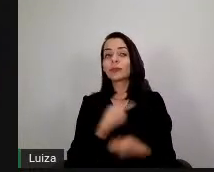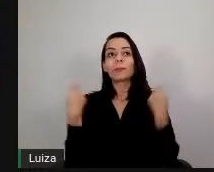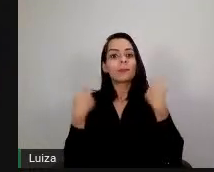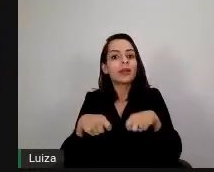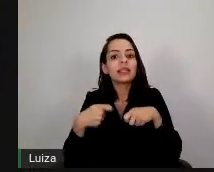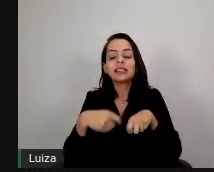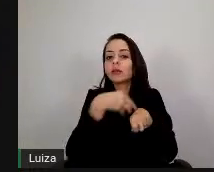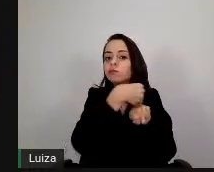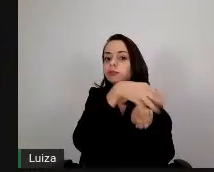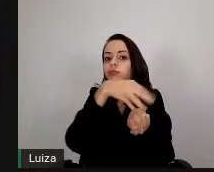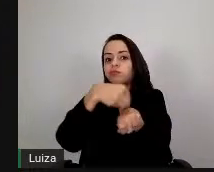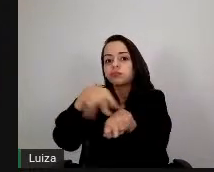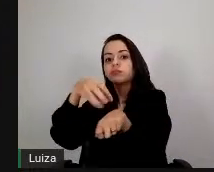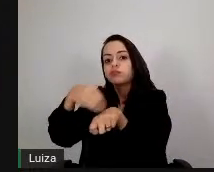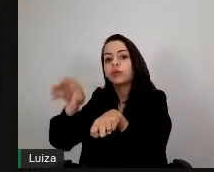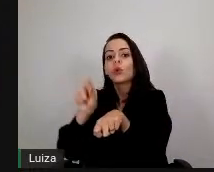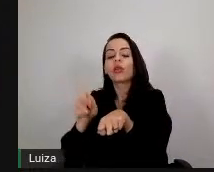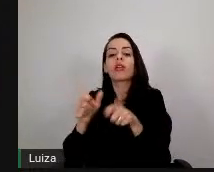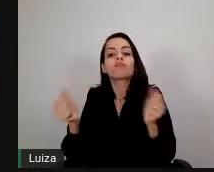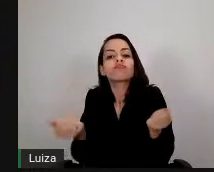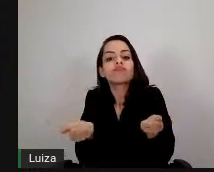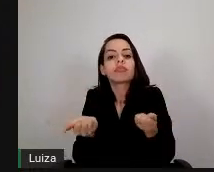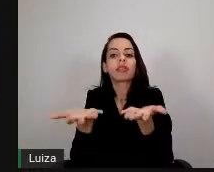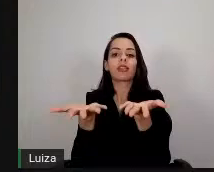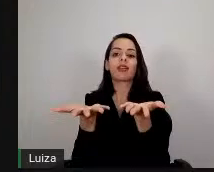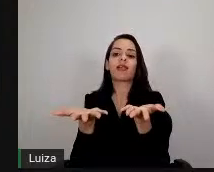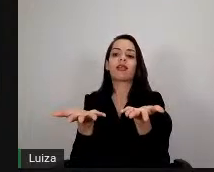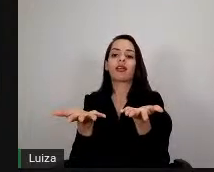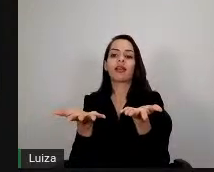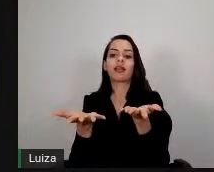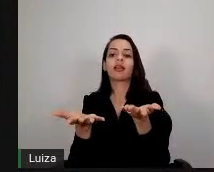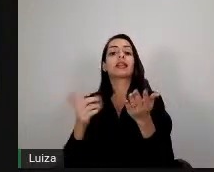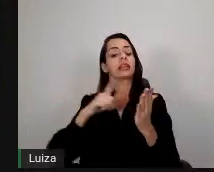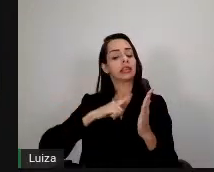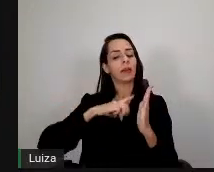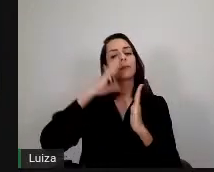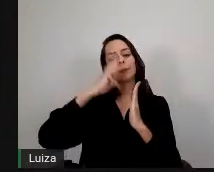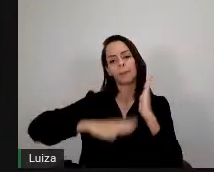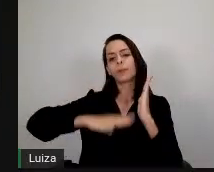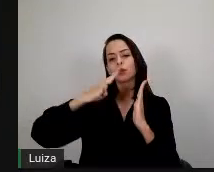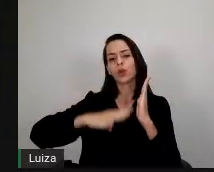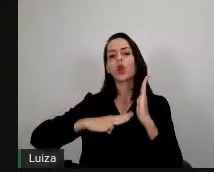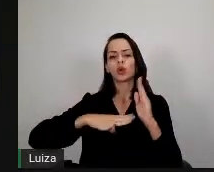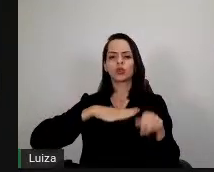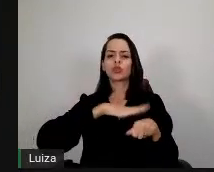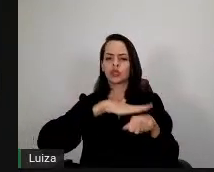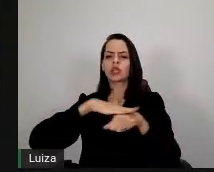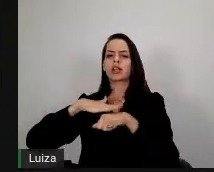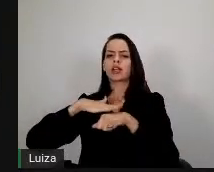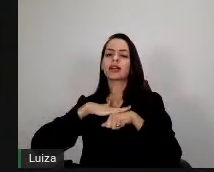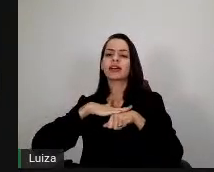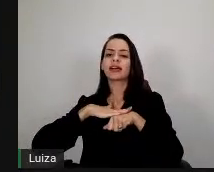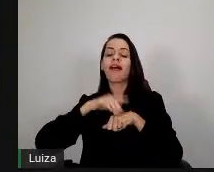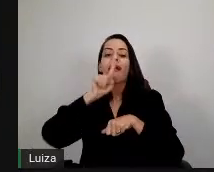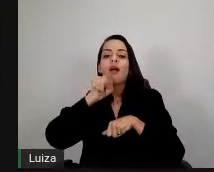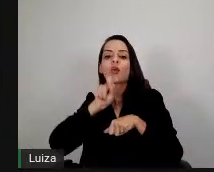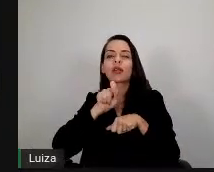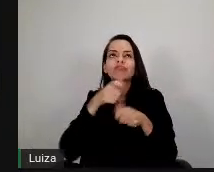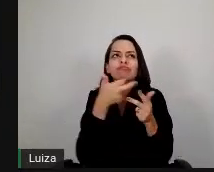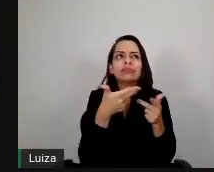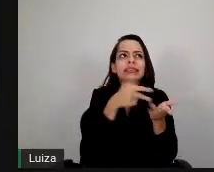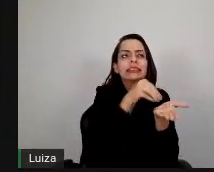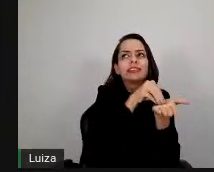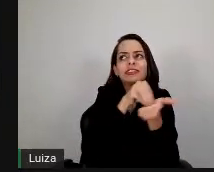De introduzir essas lacunas, a metodologia, as metodologias ativas, elas vêm preencher essas lacunas, que o